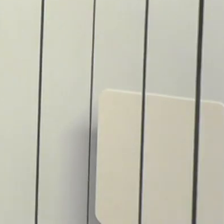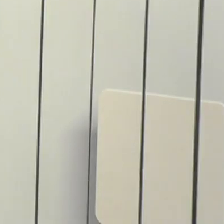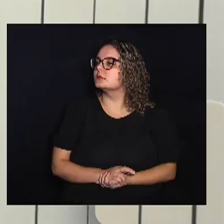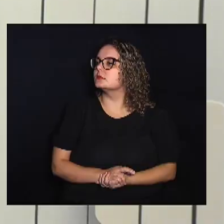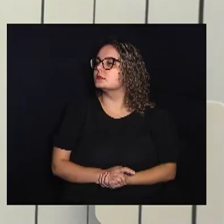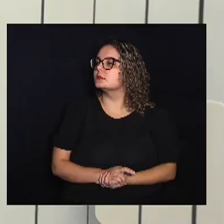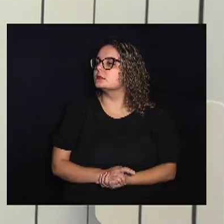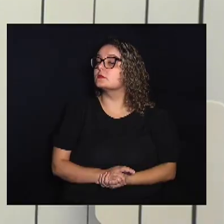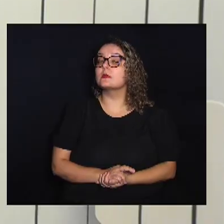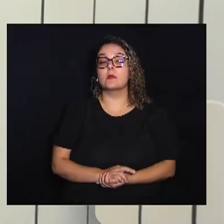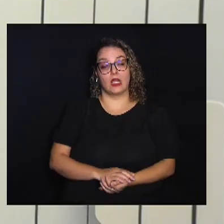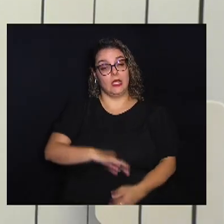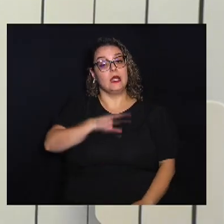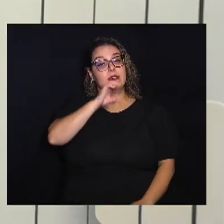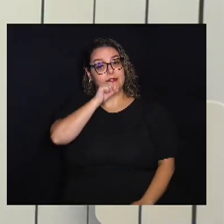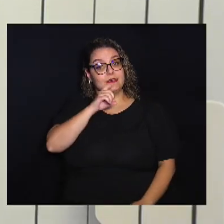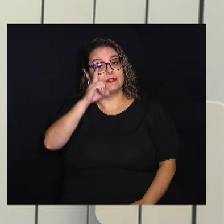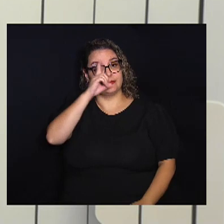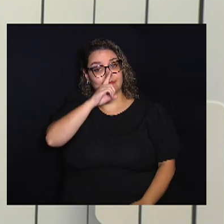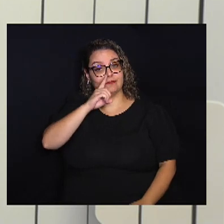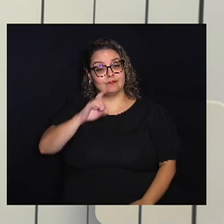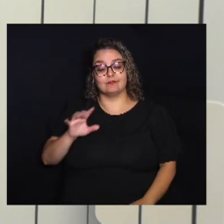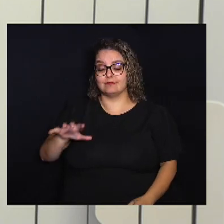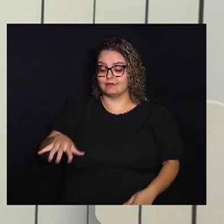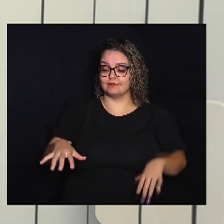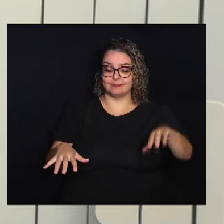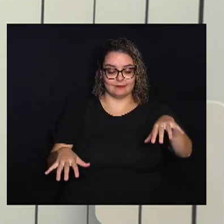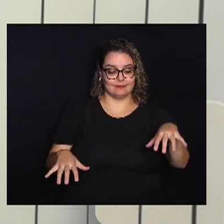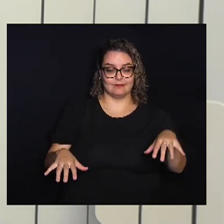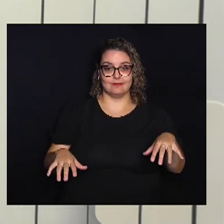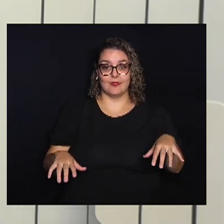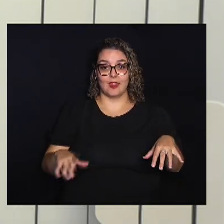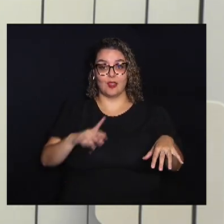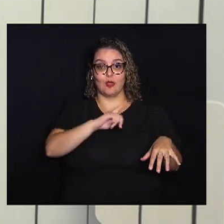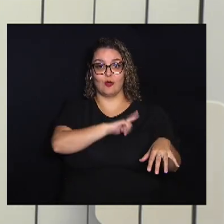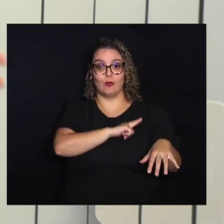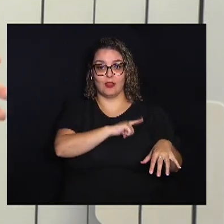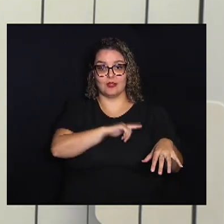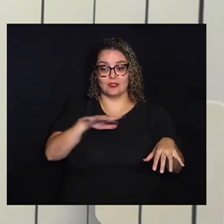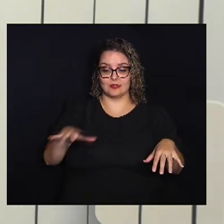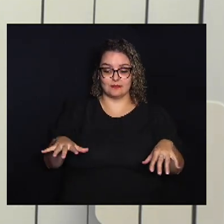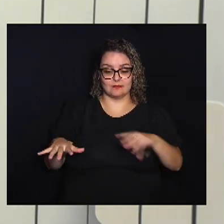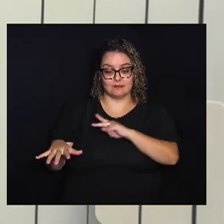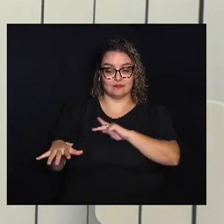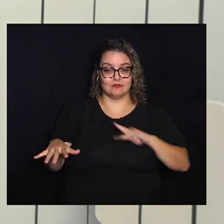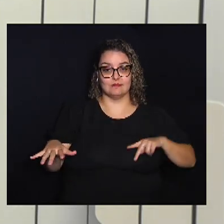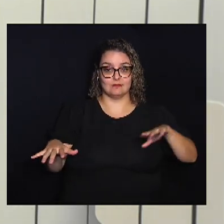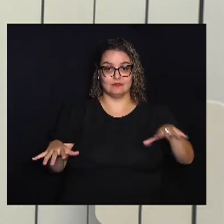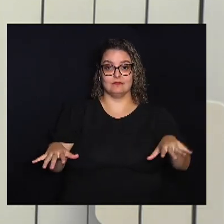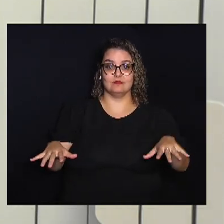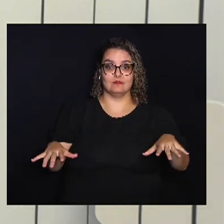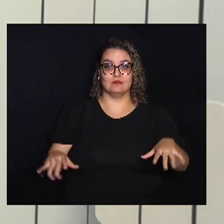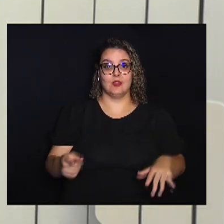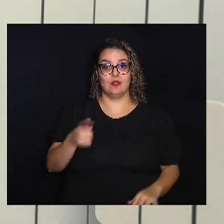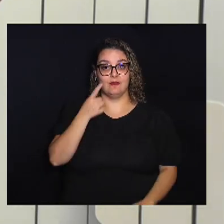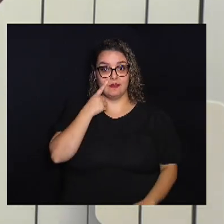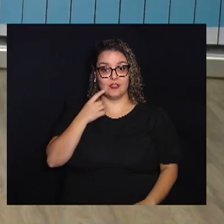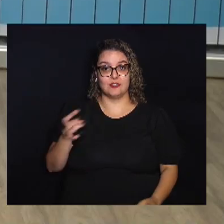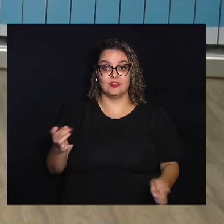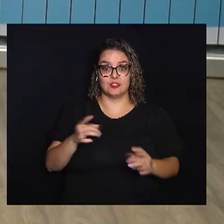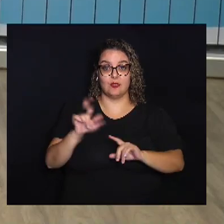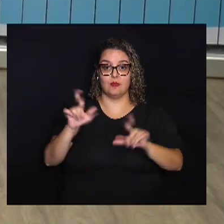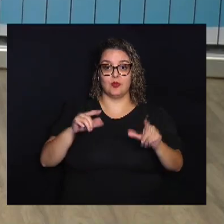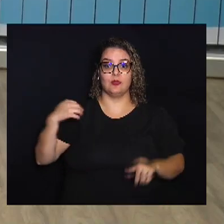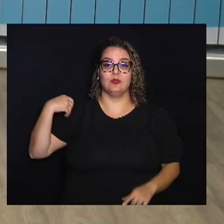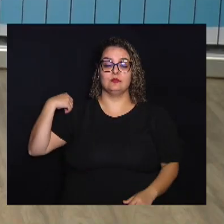Fim de semana Em que as duas equipes Da cidade Entram em campo Pela ordem cronológica Olha só Já está aqui na minha